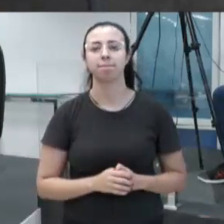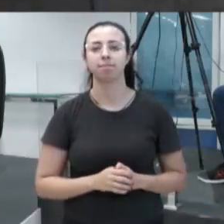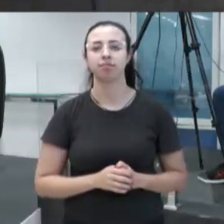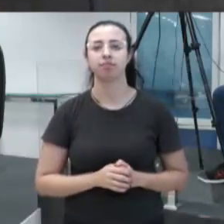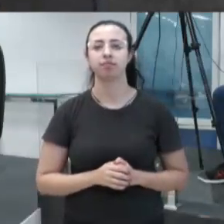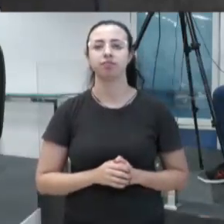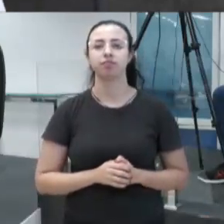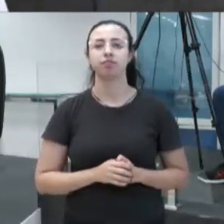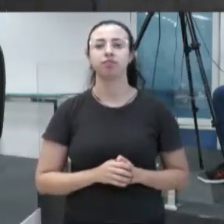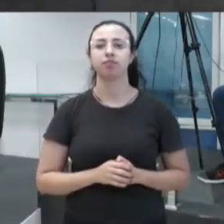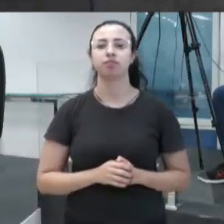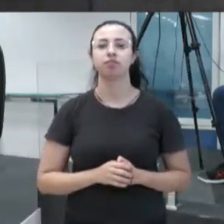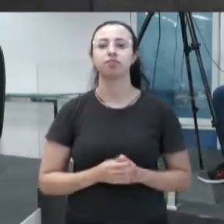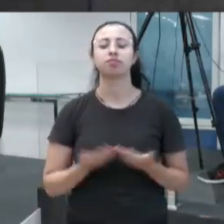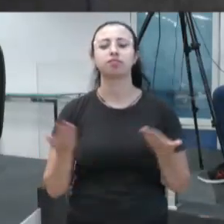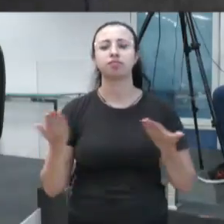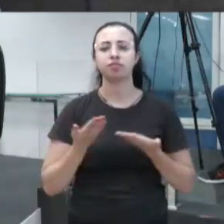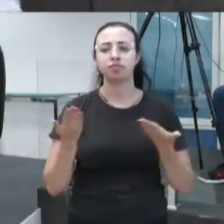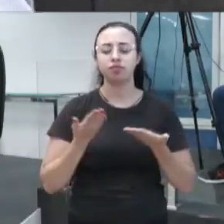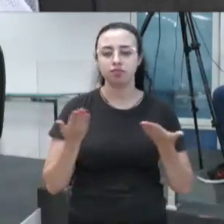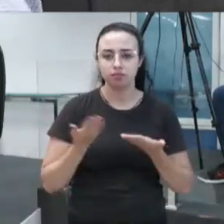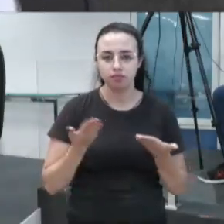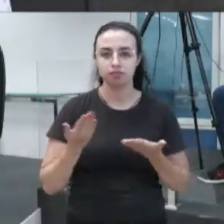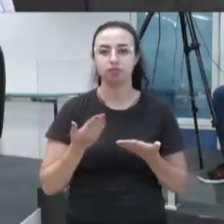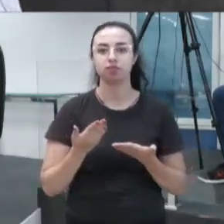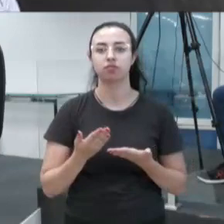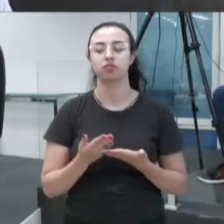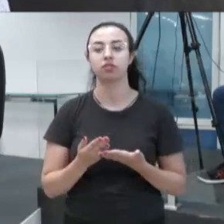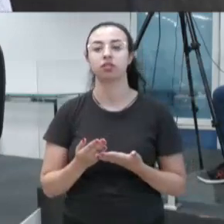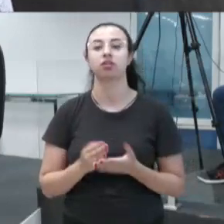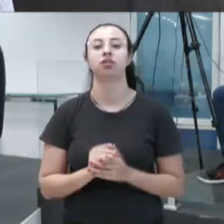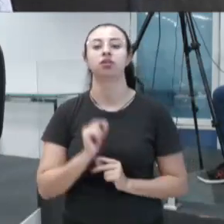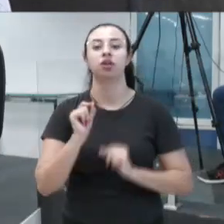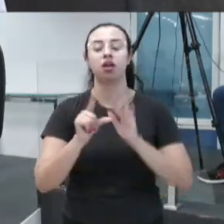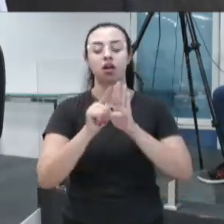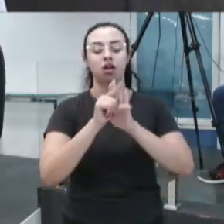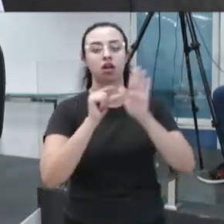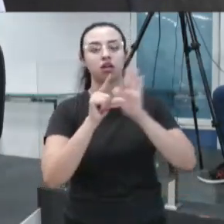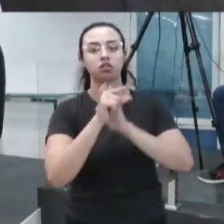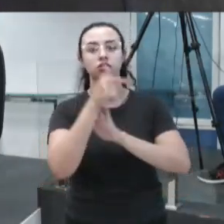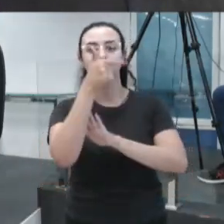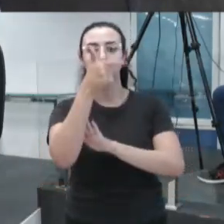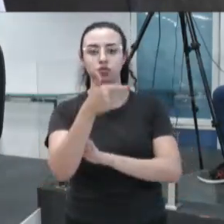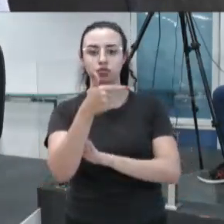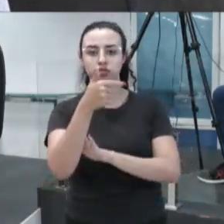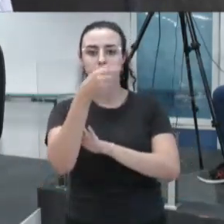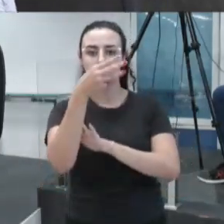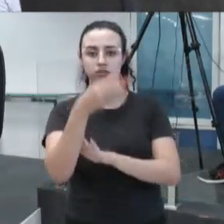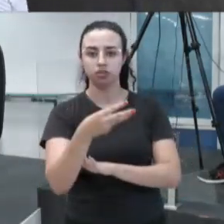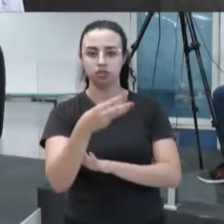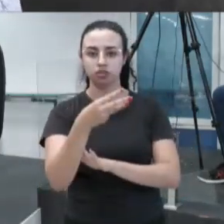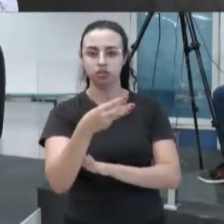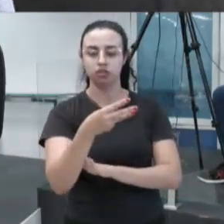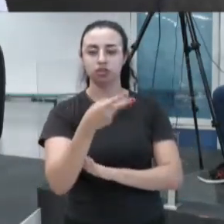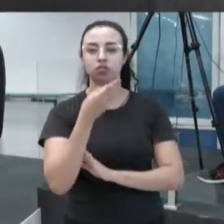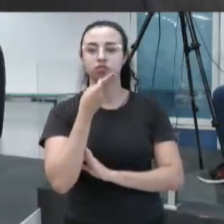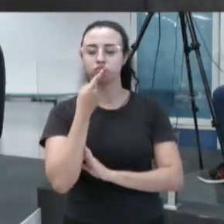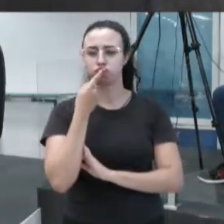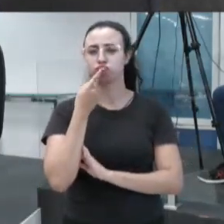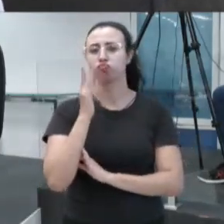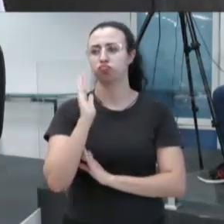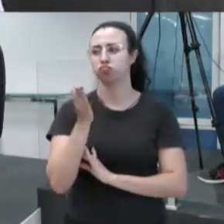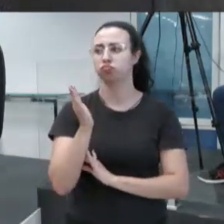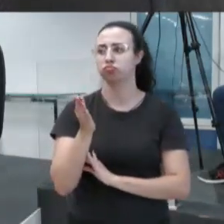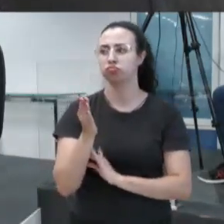quatro linhas, vamos jogar. Agora o que mais me chama a atenção, dentro dos artigos 2 e 3, que falaram ali, inclusive,